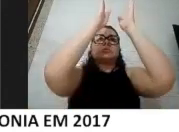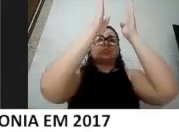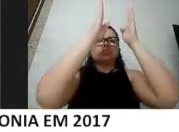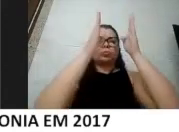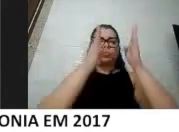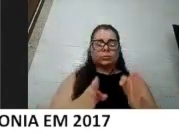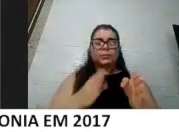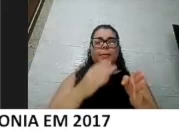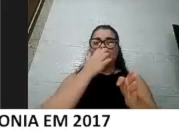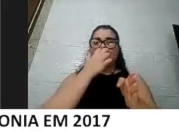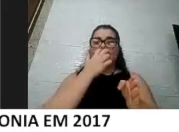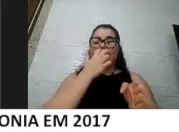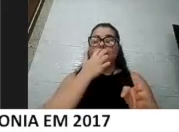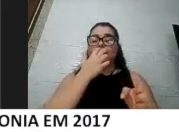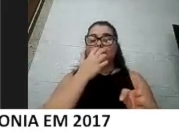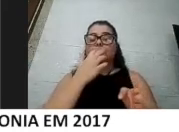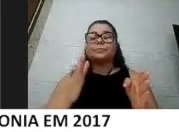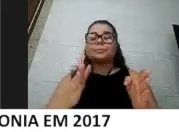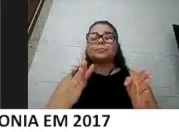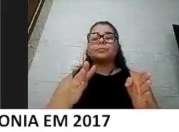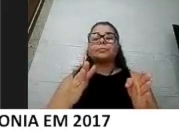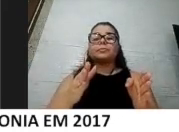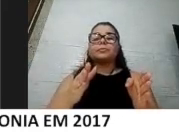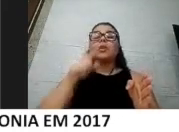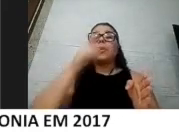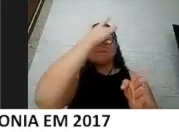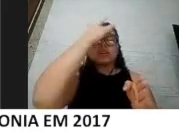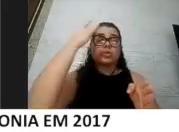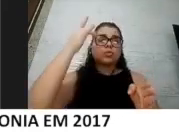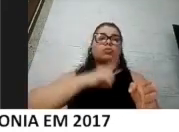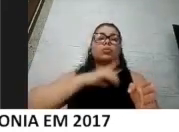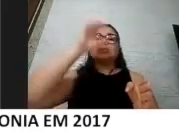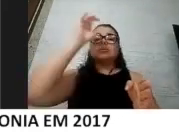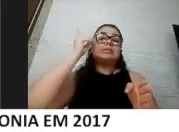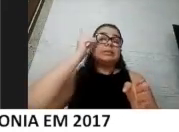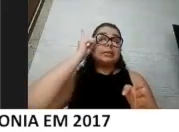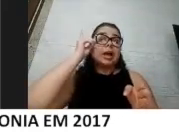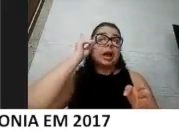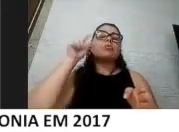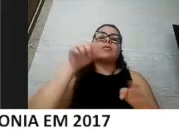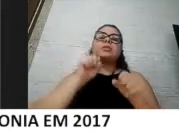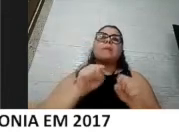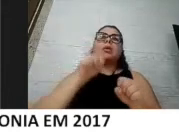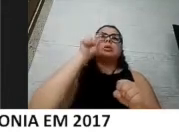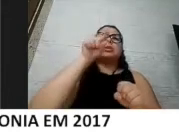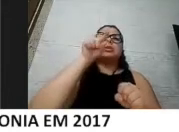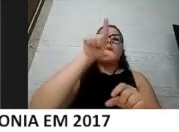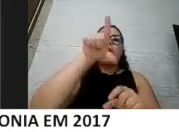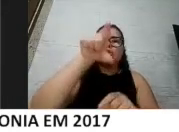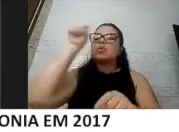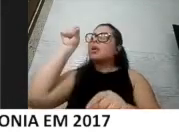planilha enorme dos casos do estado de São Paulo de pessoas com síndrome de Down. Então, você pode filtrar só os casos